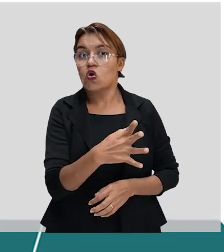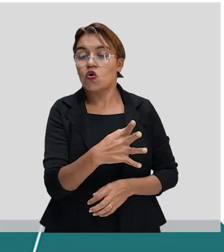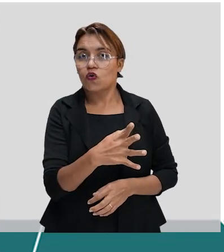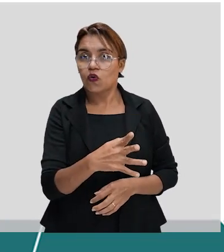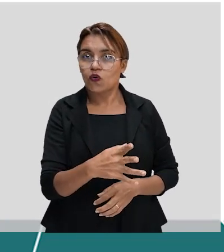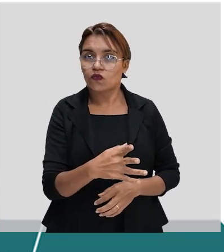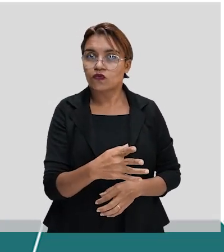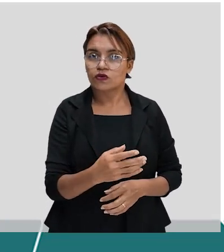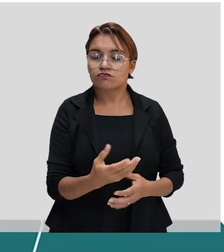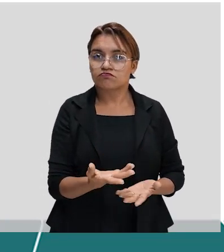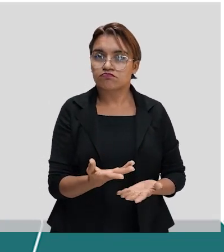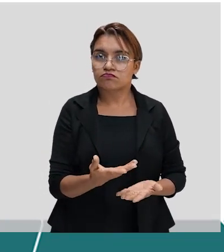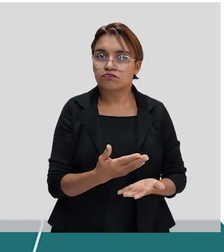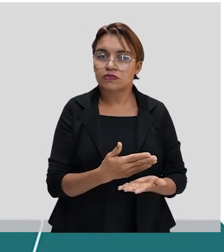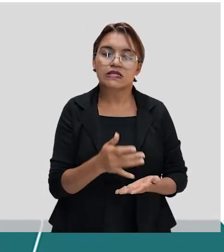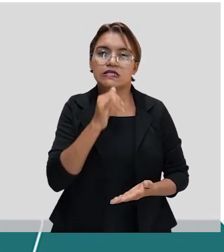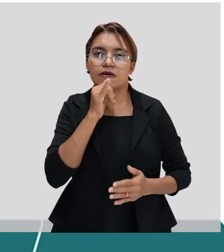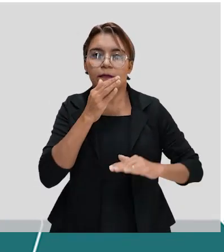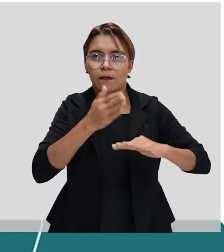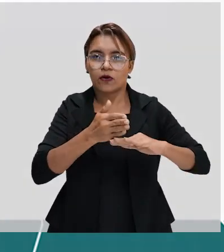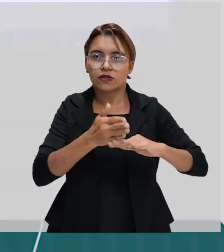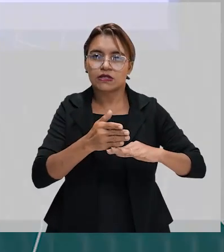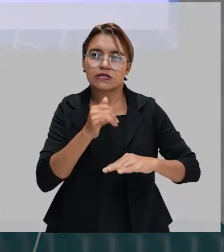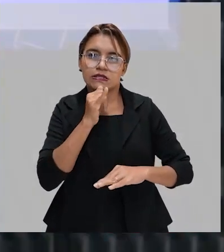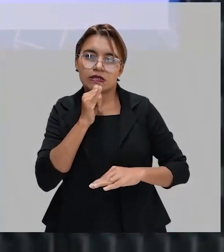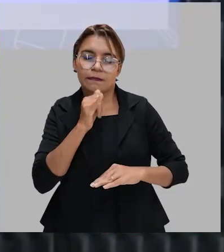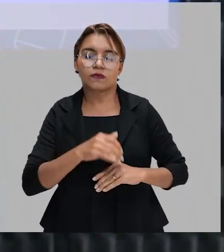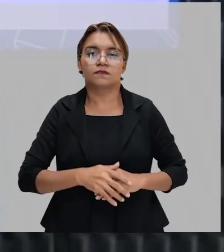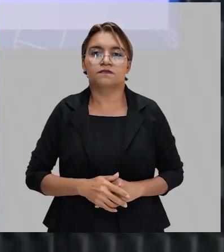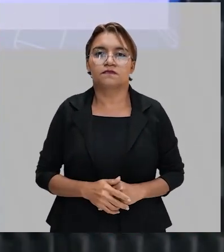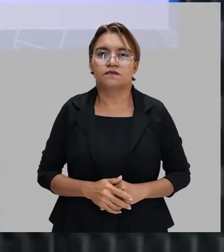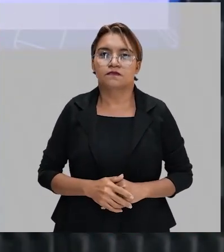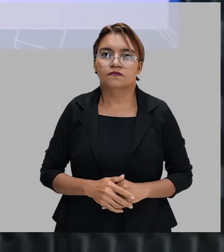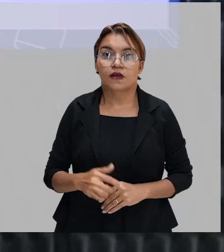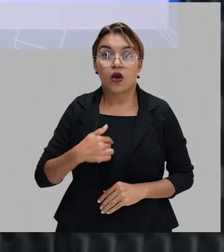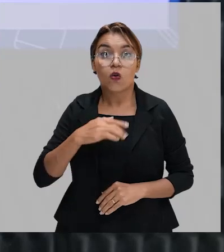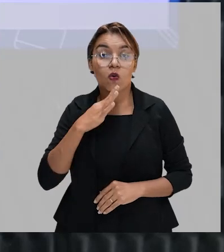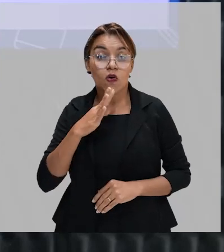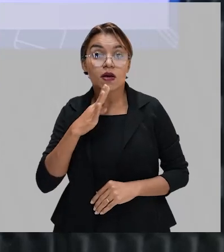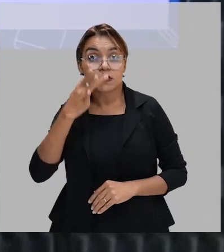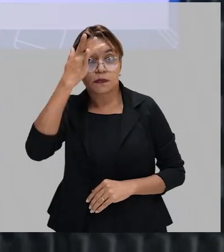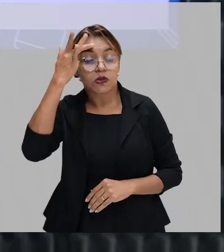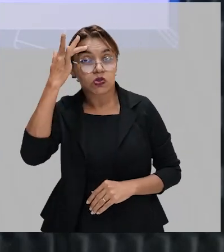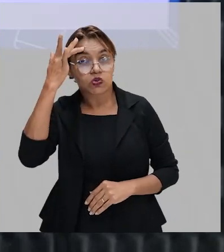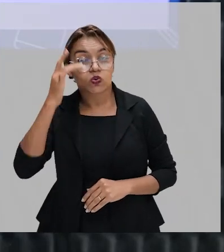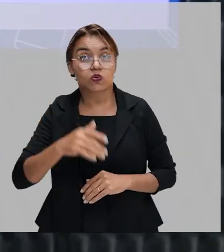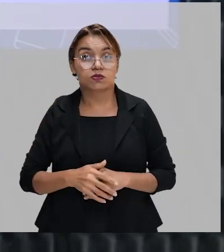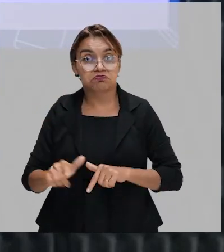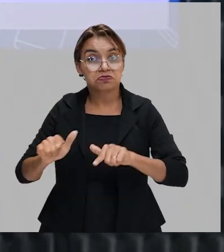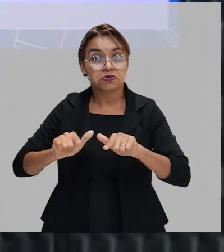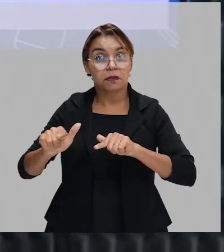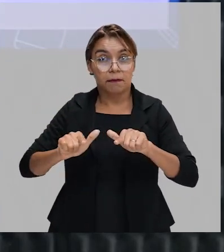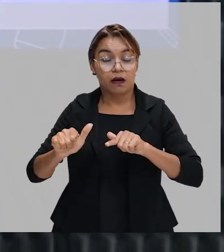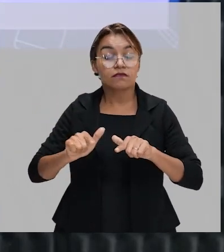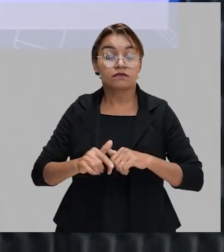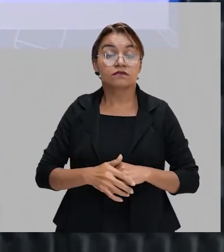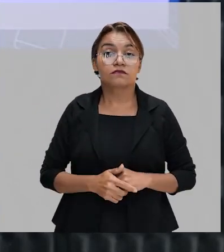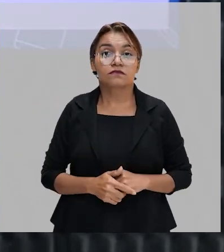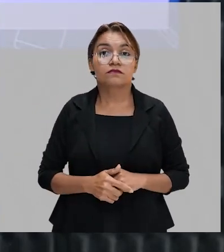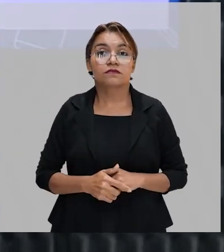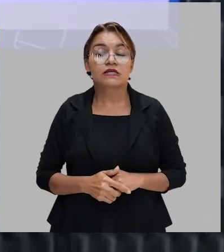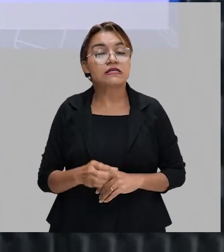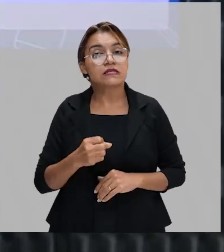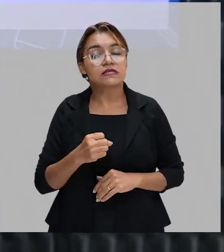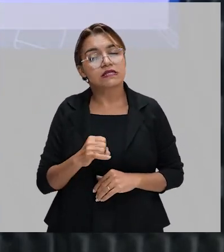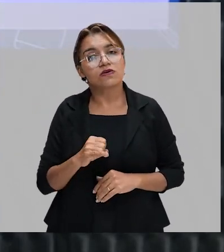trazidas pela modernidade. Vou dar um exemplo no dia de hoje. Eu conheço gente, trabalho com pessoas, inclusive, que